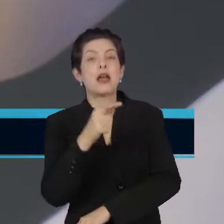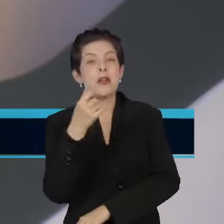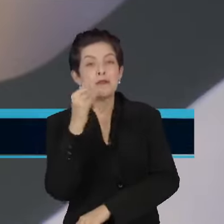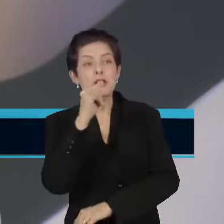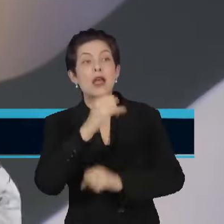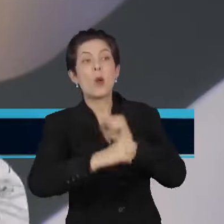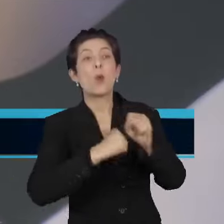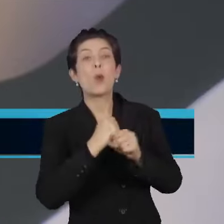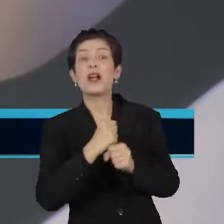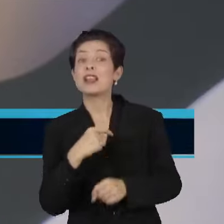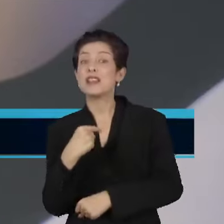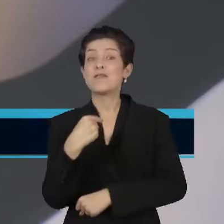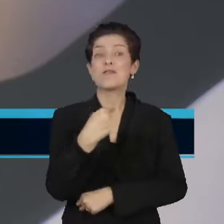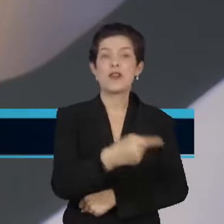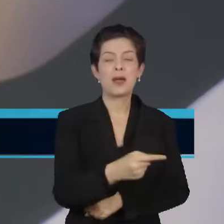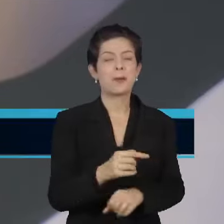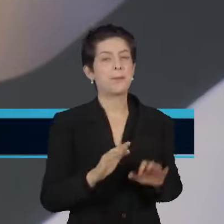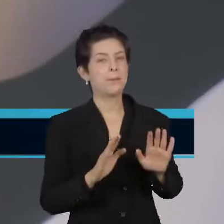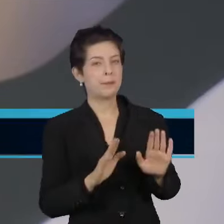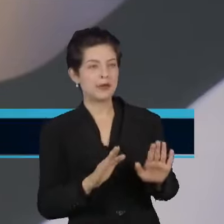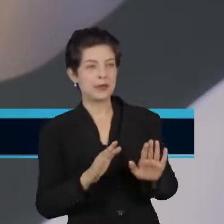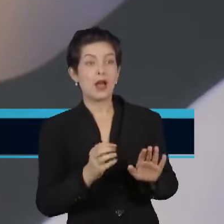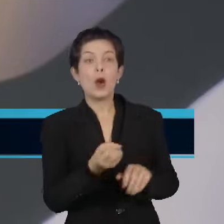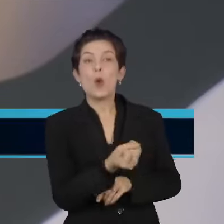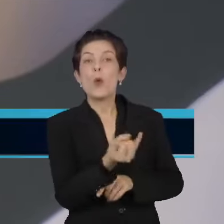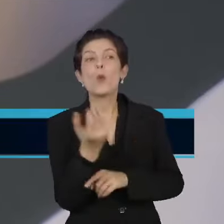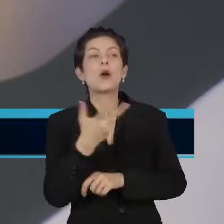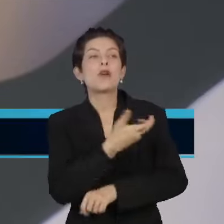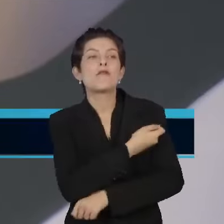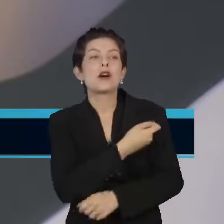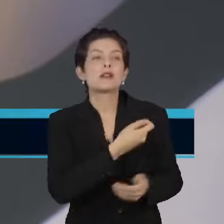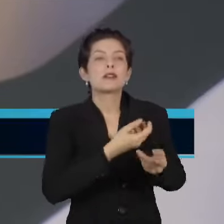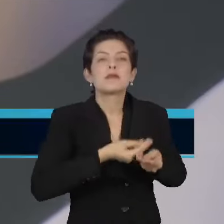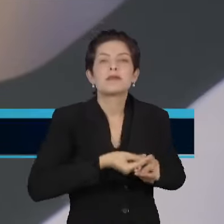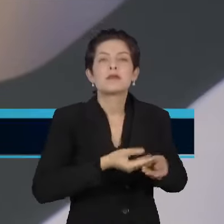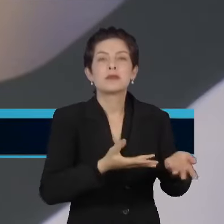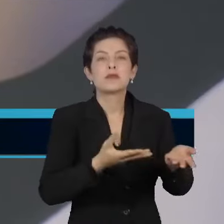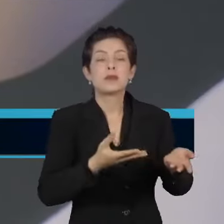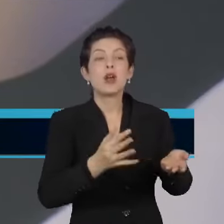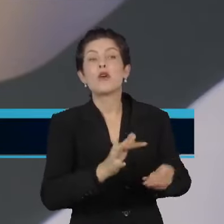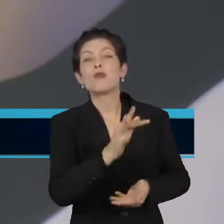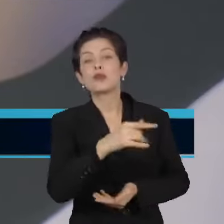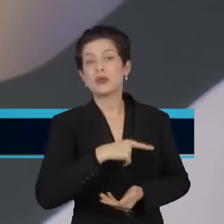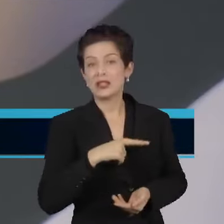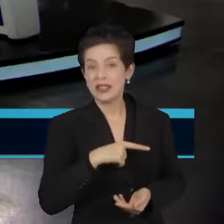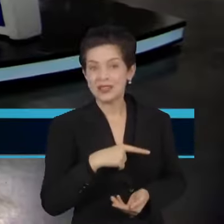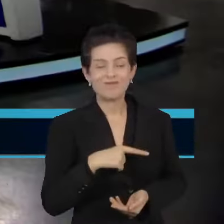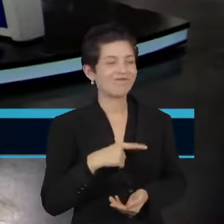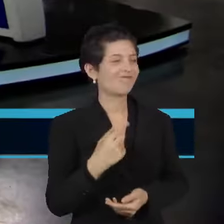para o próximo ano e assim mesmo o quantitativo de vacinas que nós temos e teremos é completamente insuficiente.